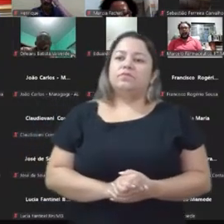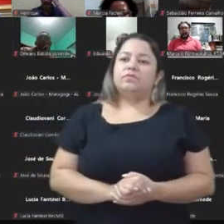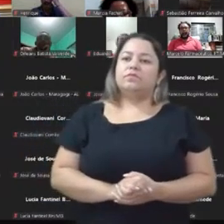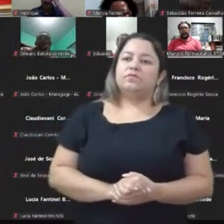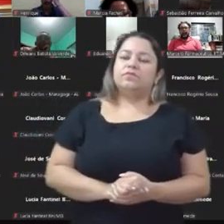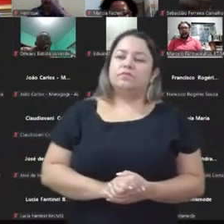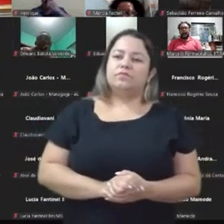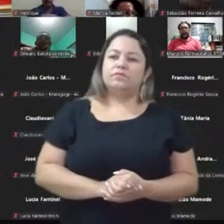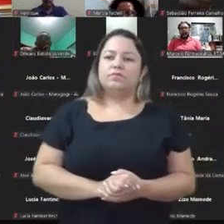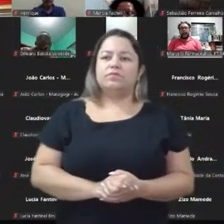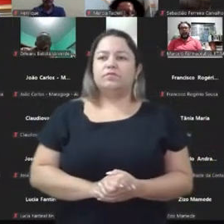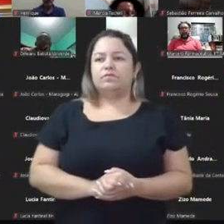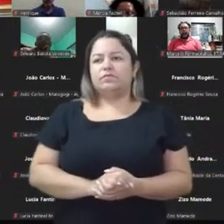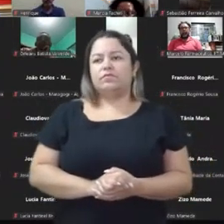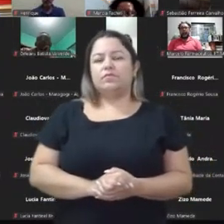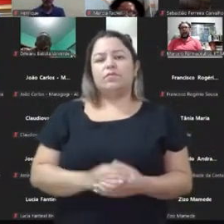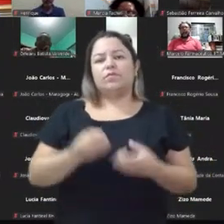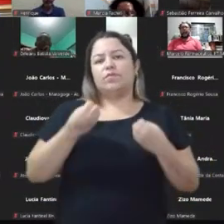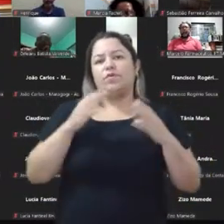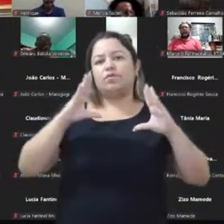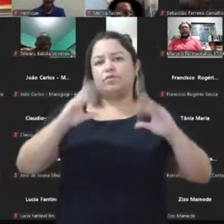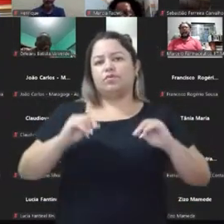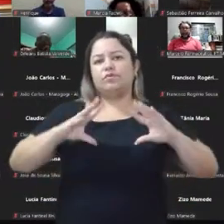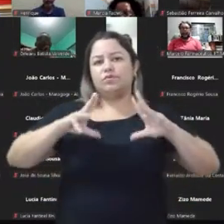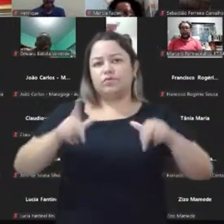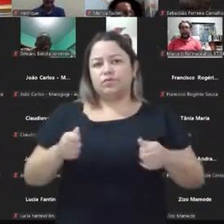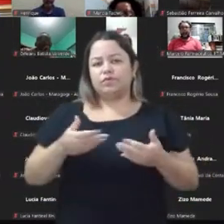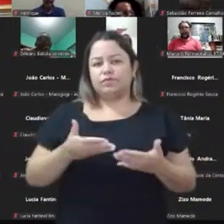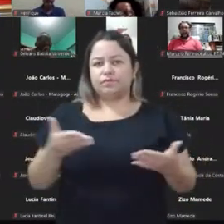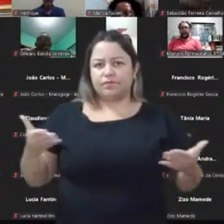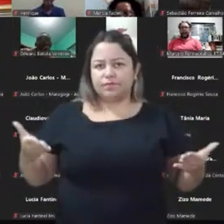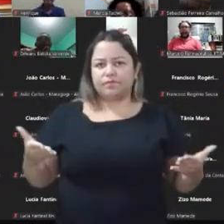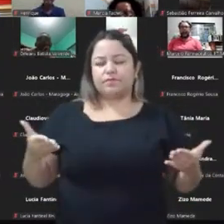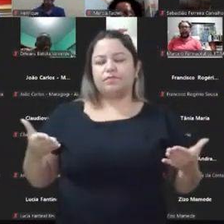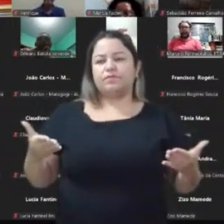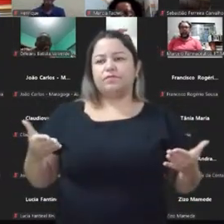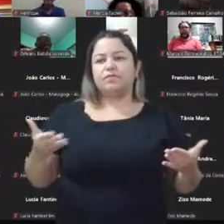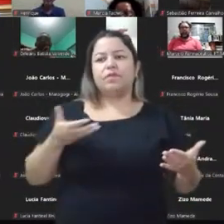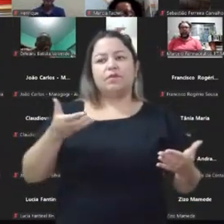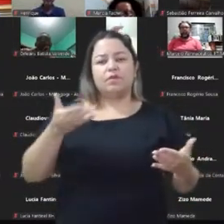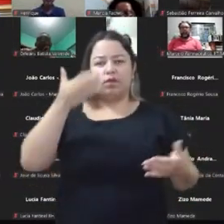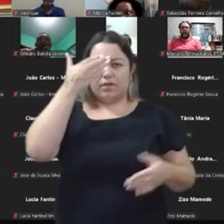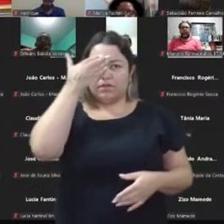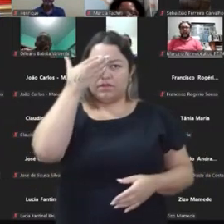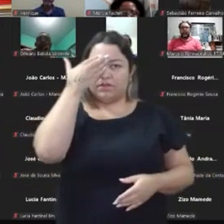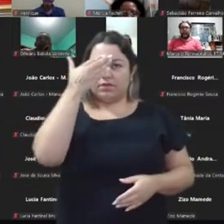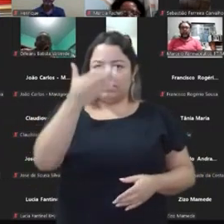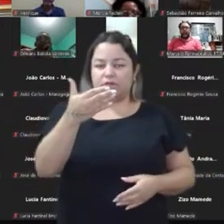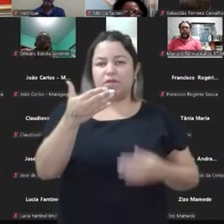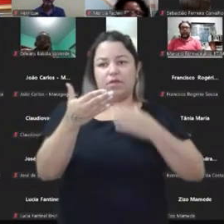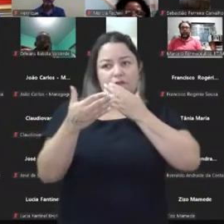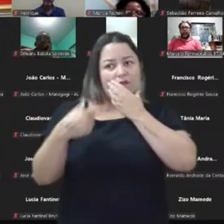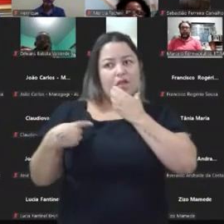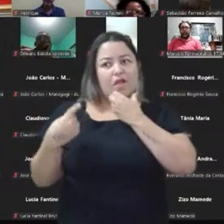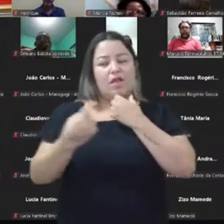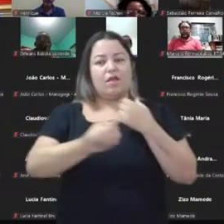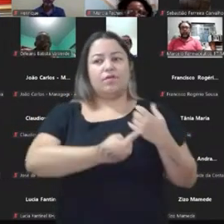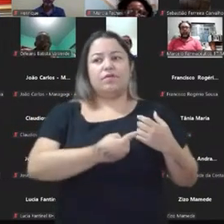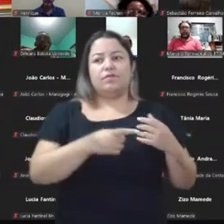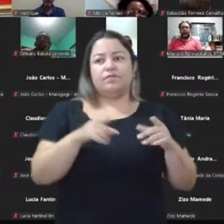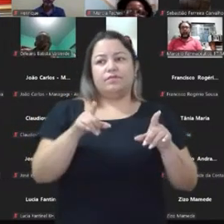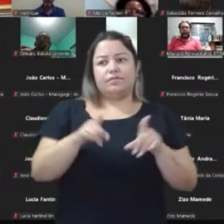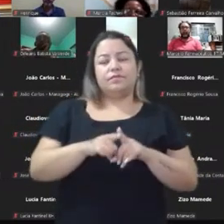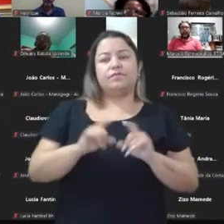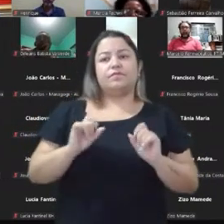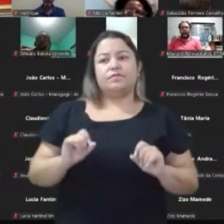Bom, primeiro, boa noite a todos e a todas. Eu queria agradecer aos nossos panelistas que aqui